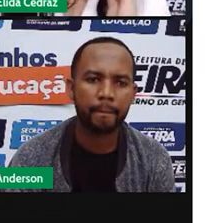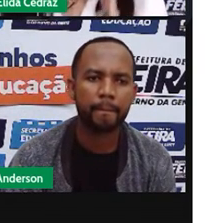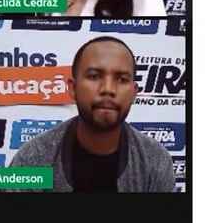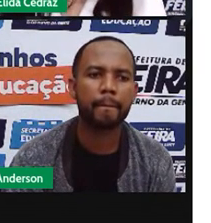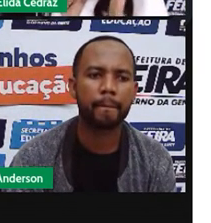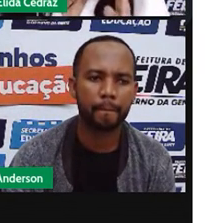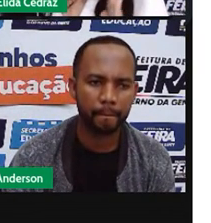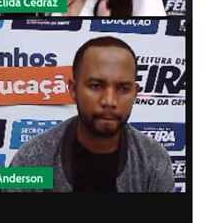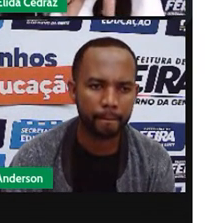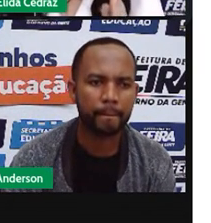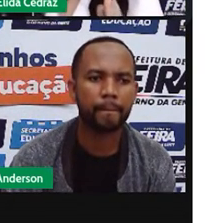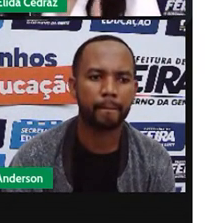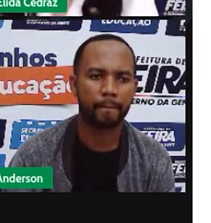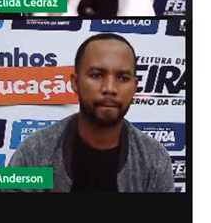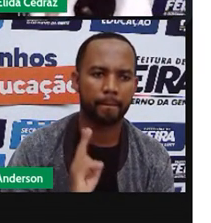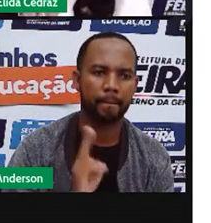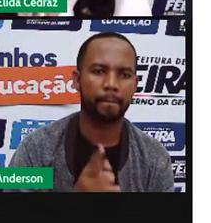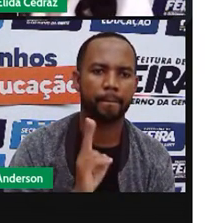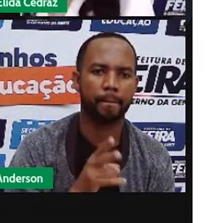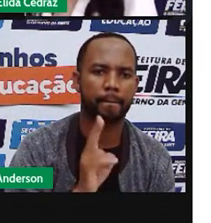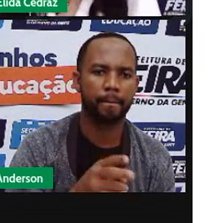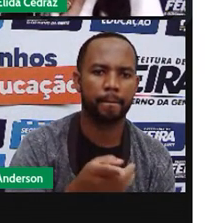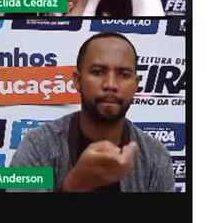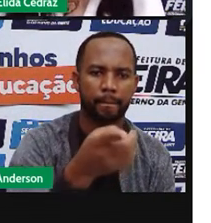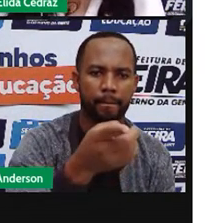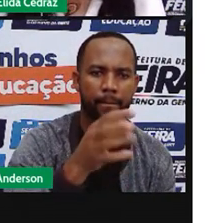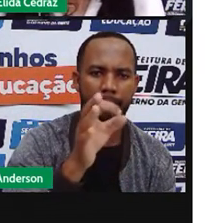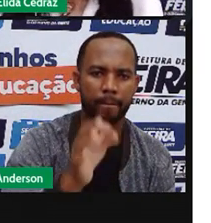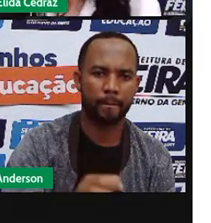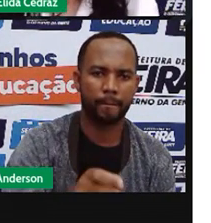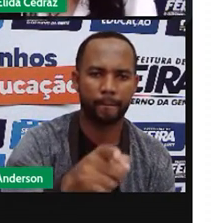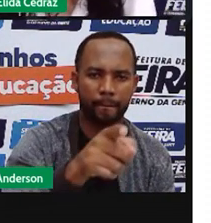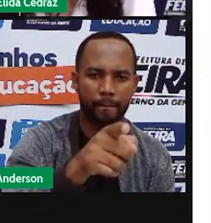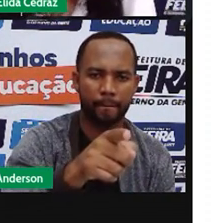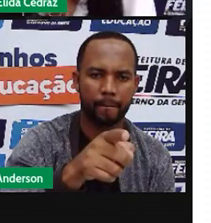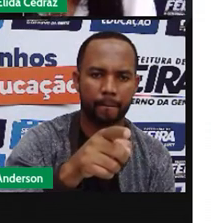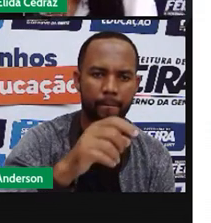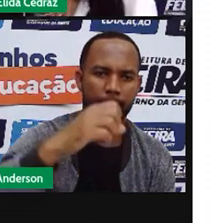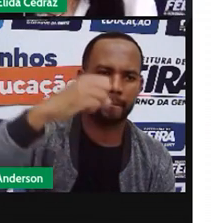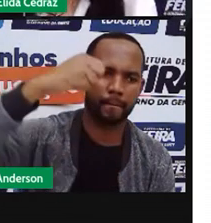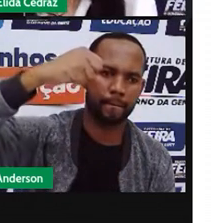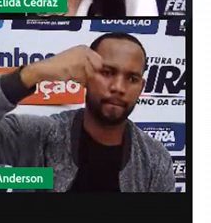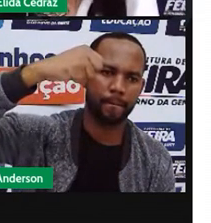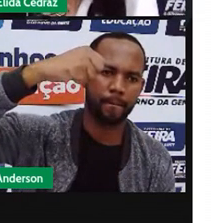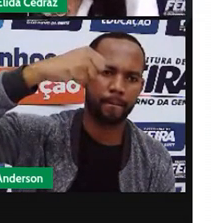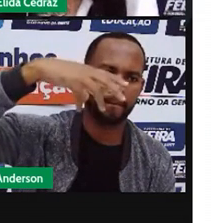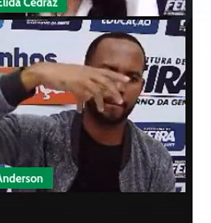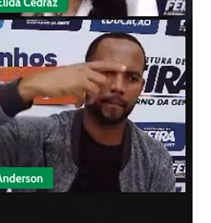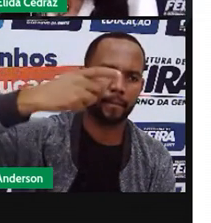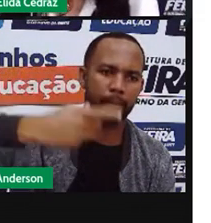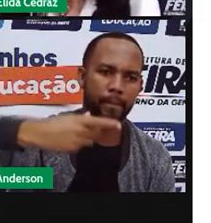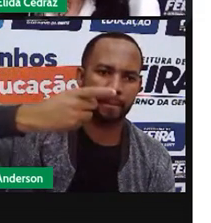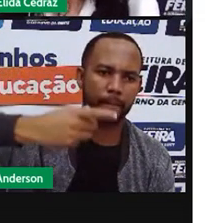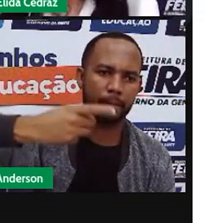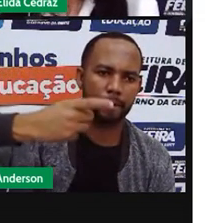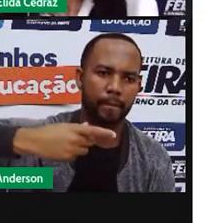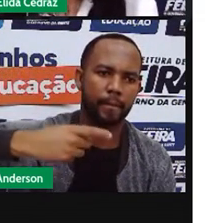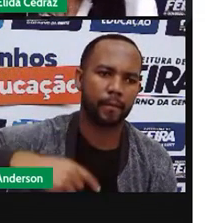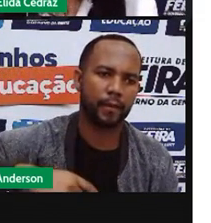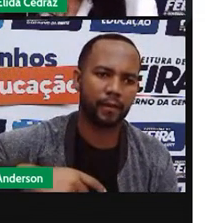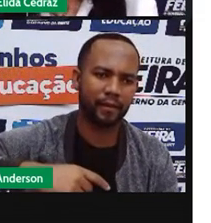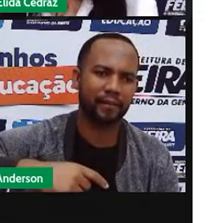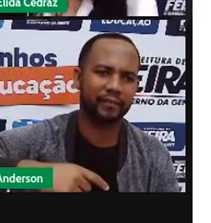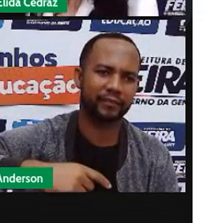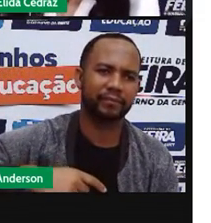A sombra sempre vai estar do lado oposto de onde vem a luz, nesse caso,